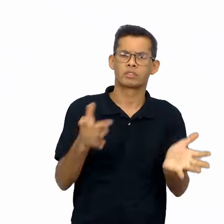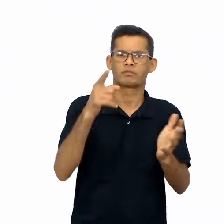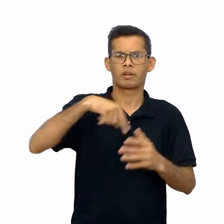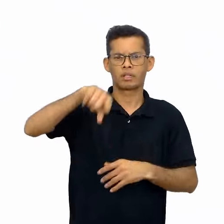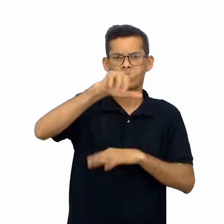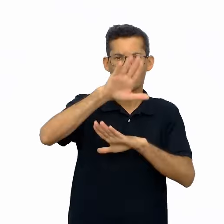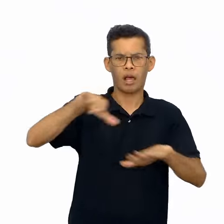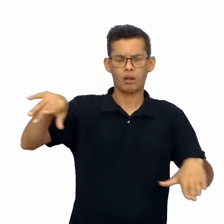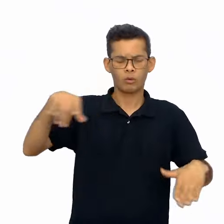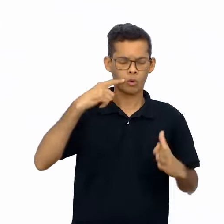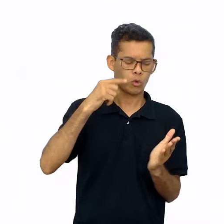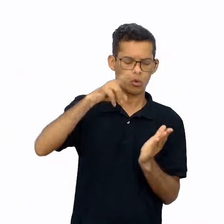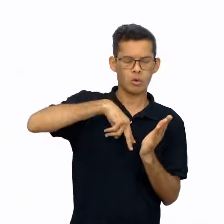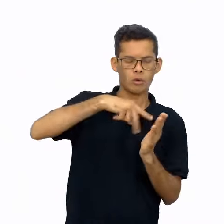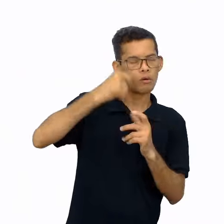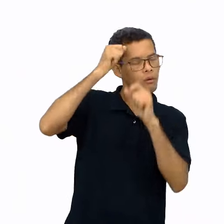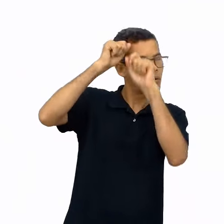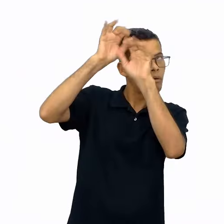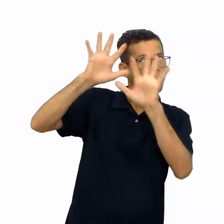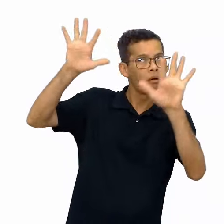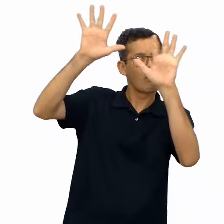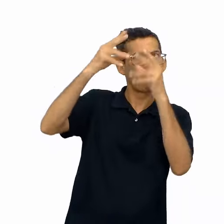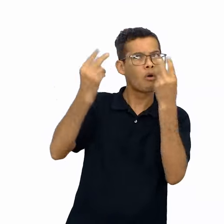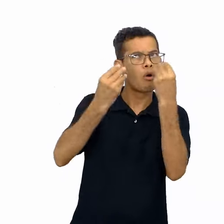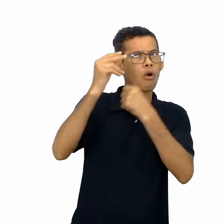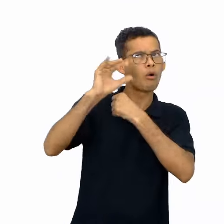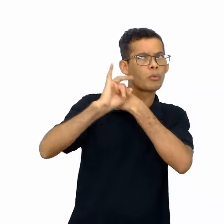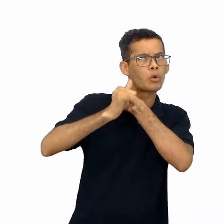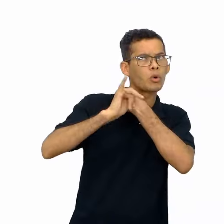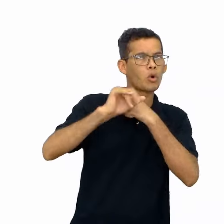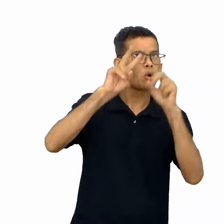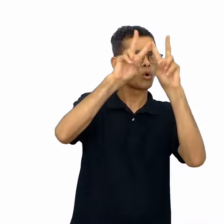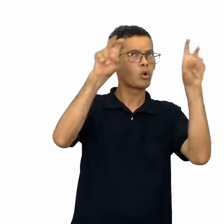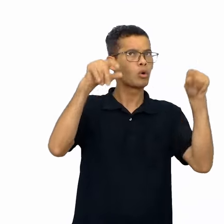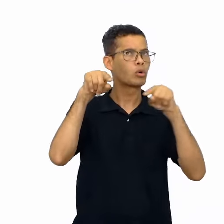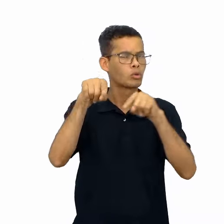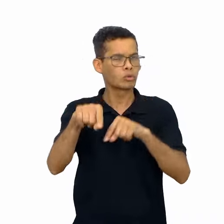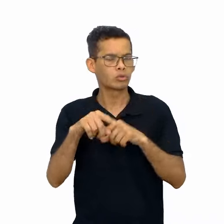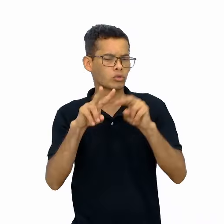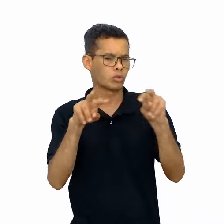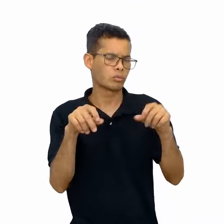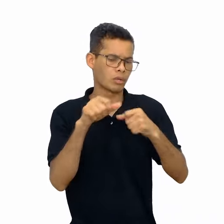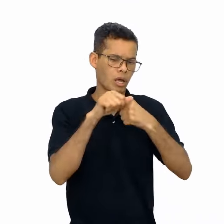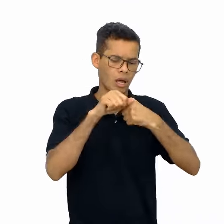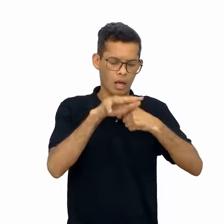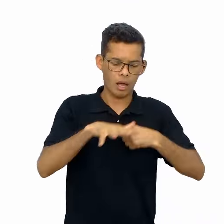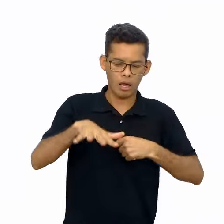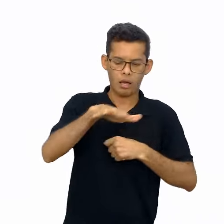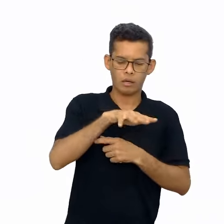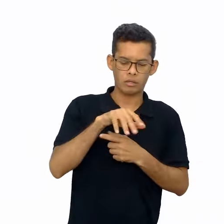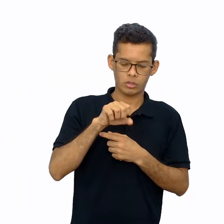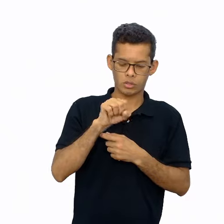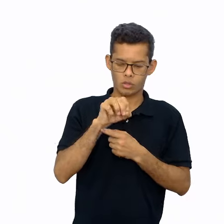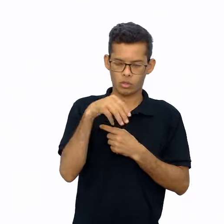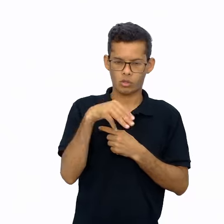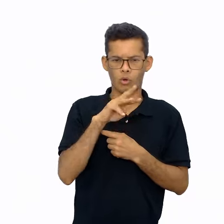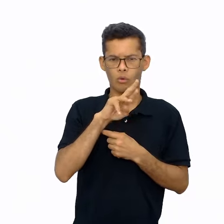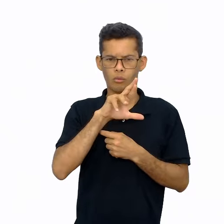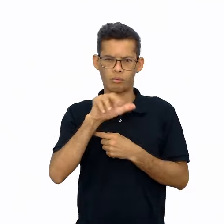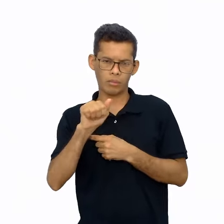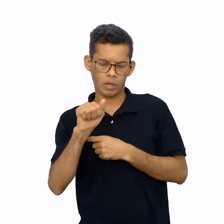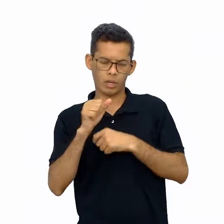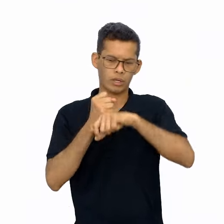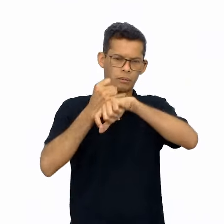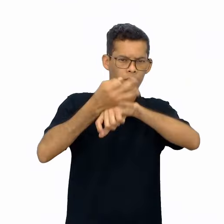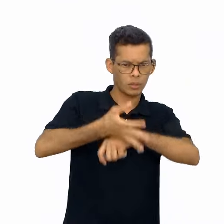hipóteses sobre o ponto a partir do seu título, a sombra da madrugada, e depois da leitura verificar se as hipóteses